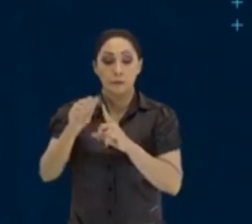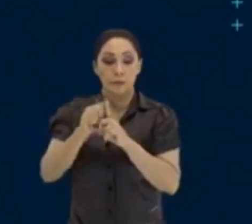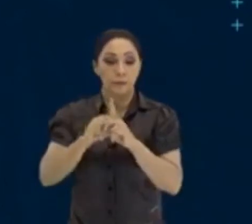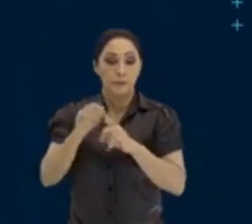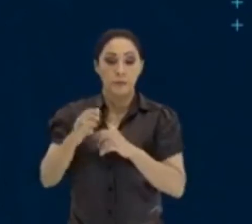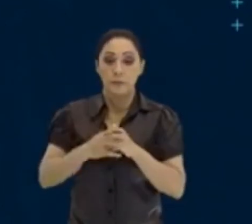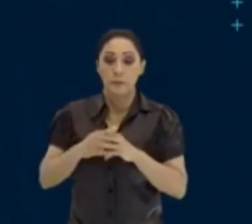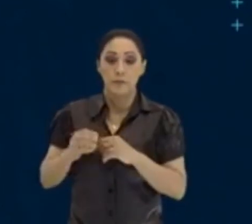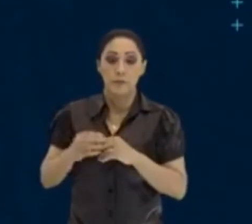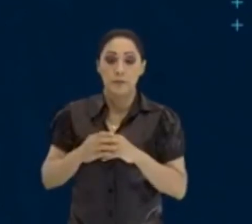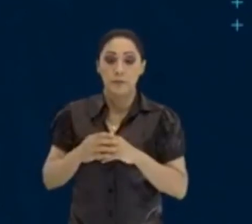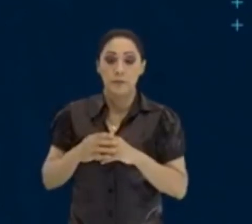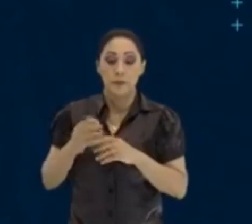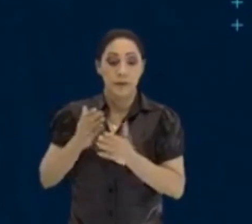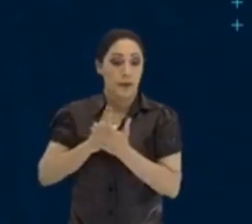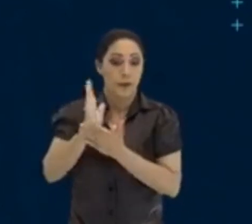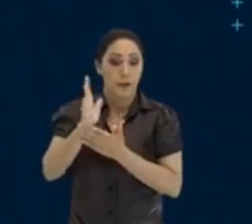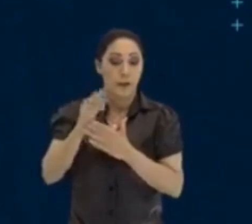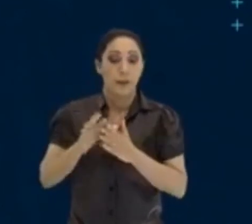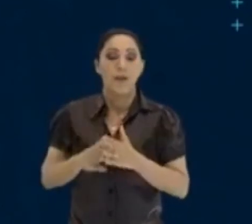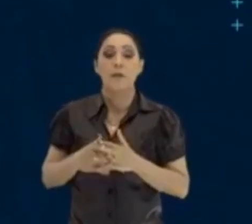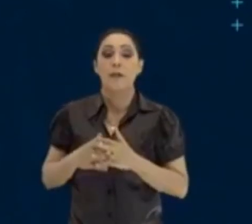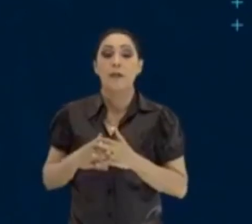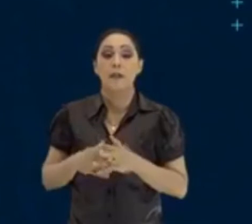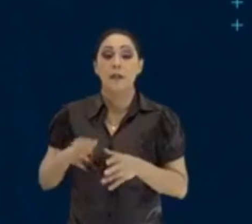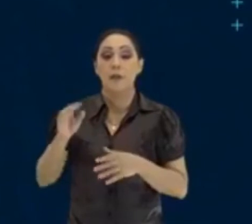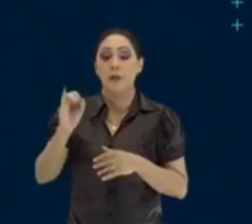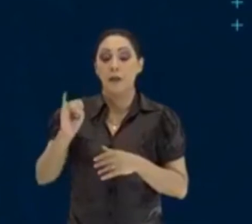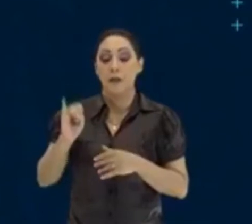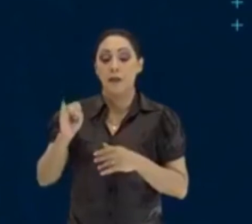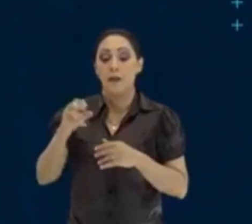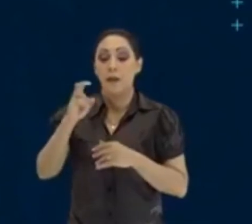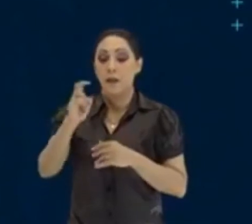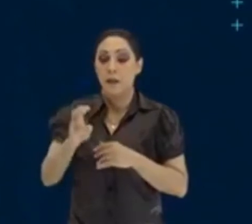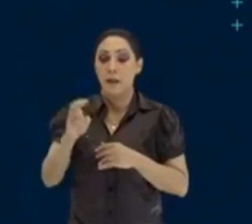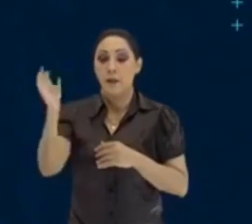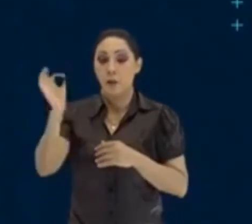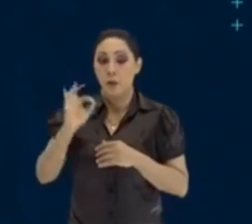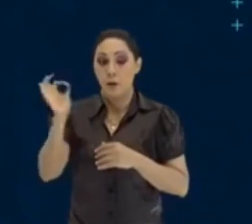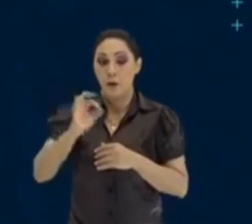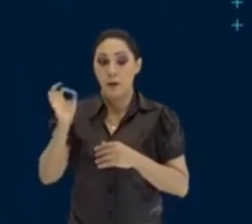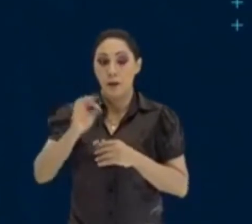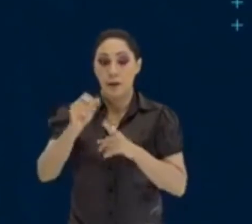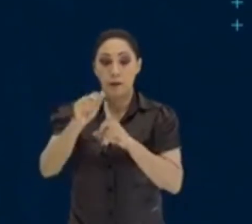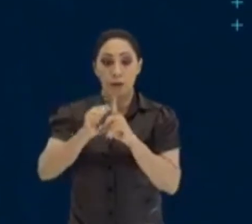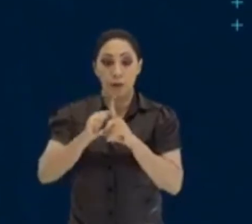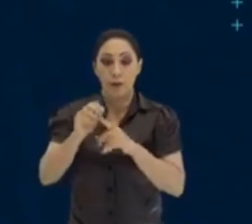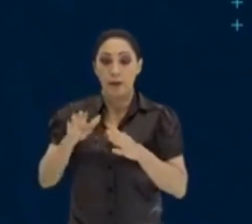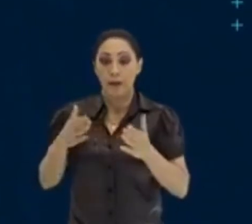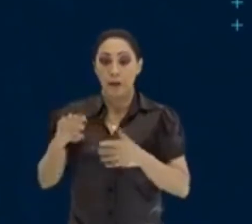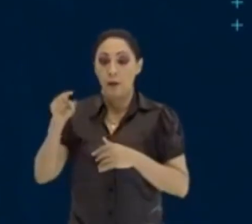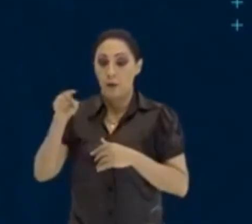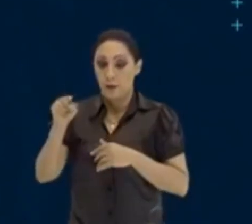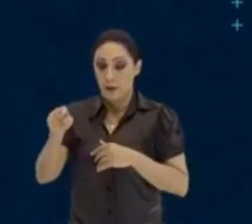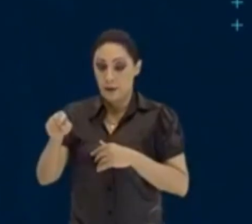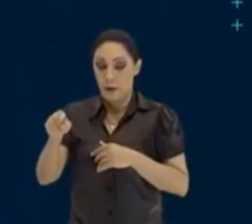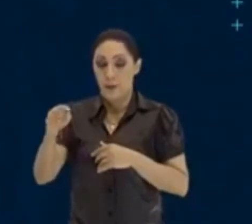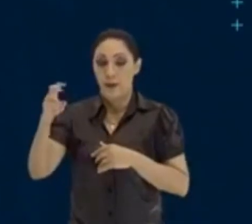mês e mês, ótimo, vai para cima, vai direto. A taxa, 5% ao mês. Então, esse izinho aqui, 5.